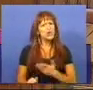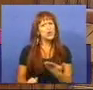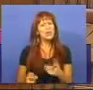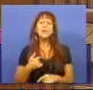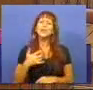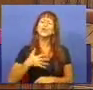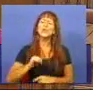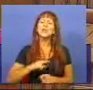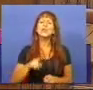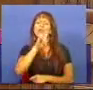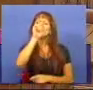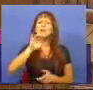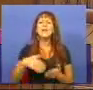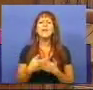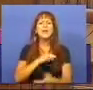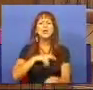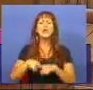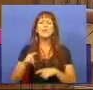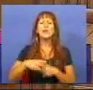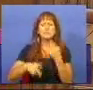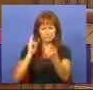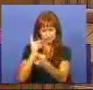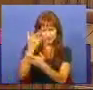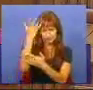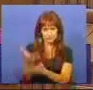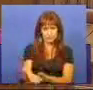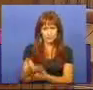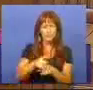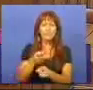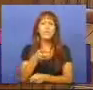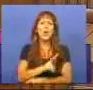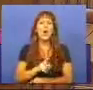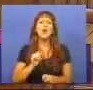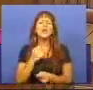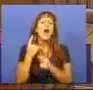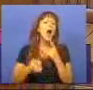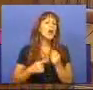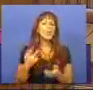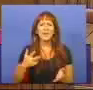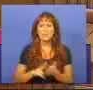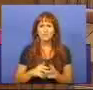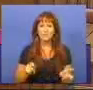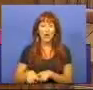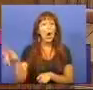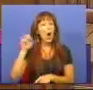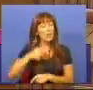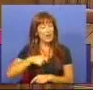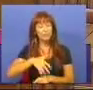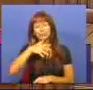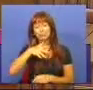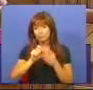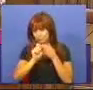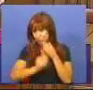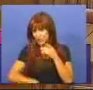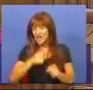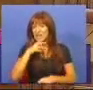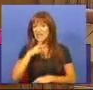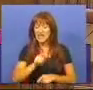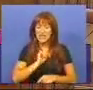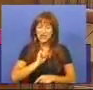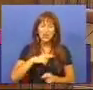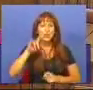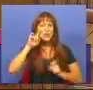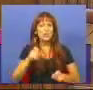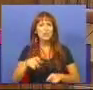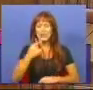Eu gostaria de questionar o Sr. Deputado Miguel Frasquilho acerca de algumas realidades. Ouvi a sua intervenção, disse-nos que a